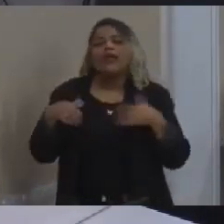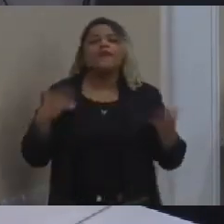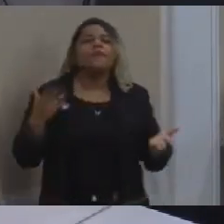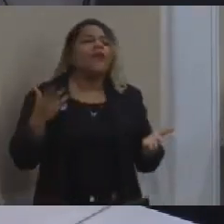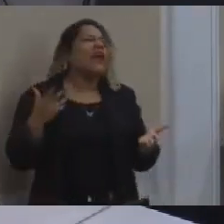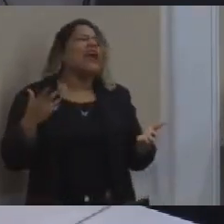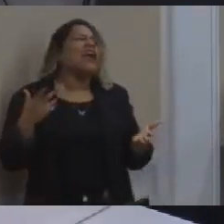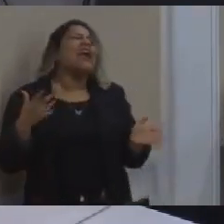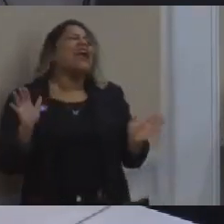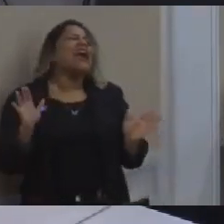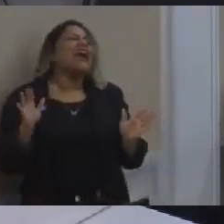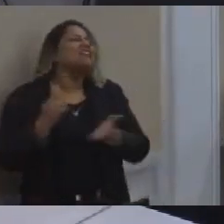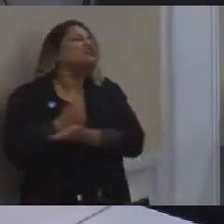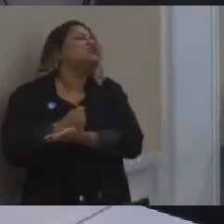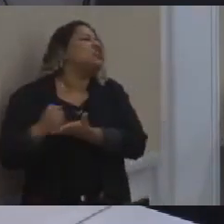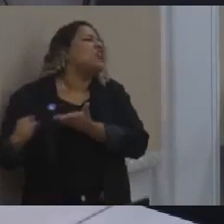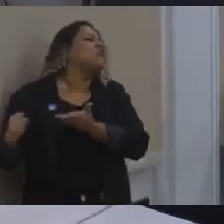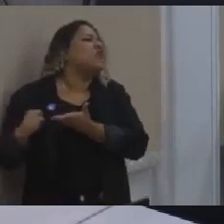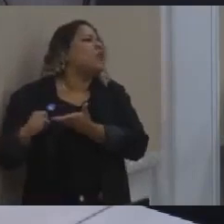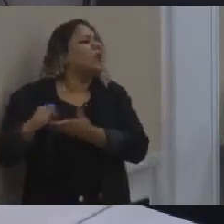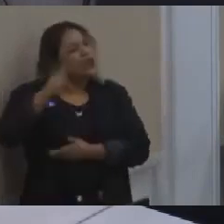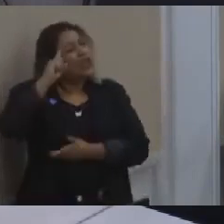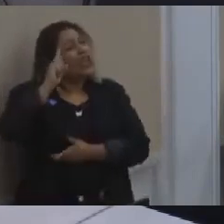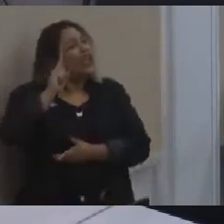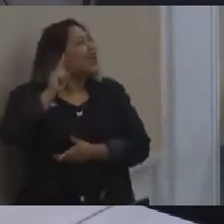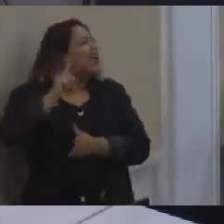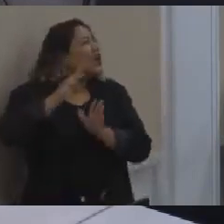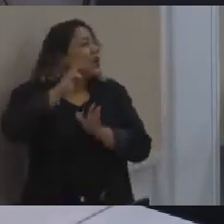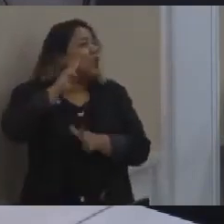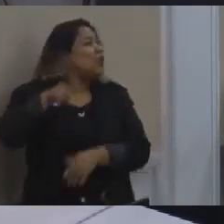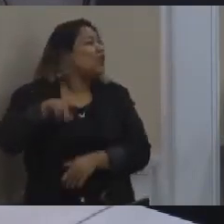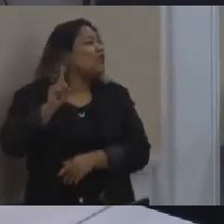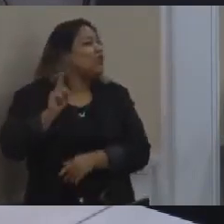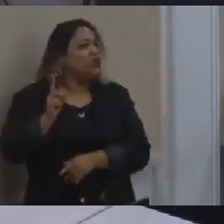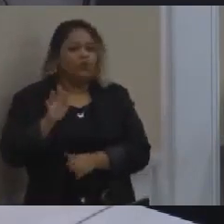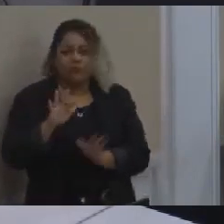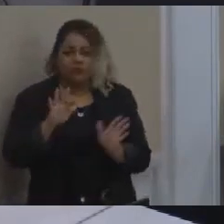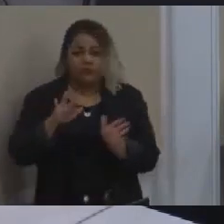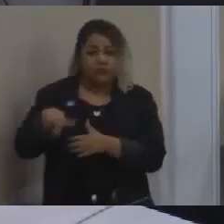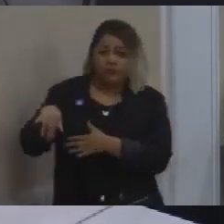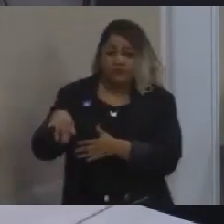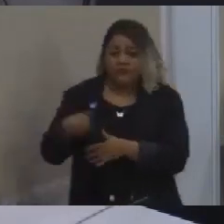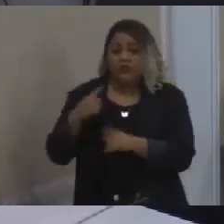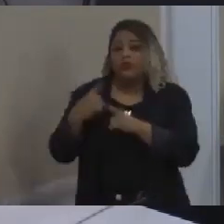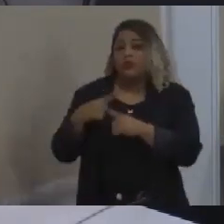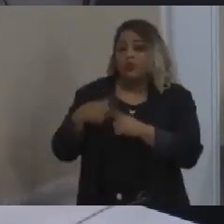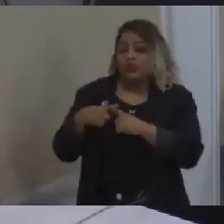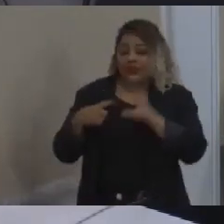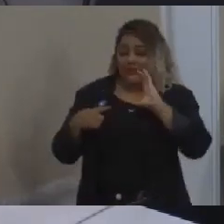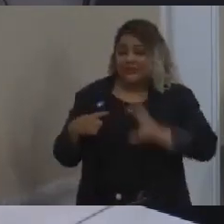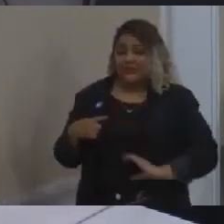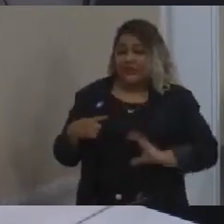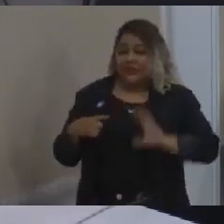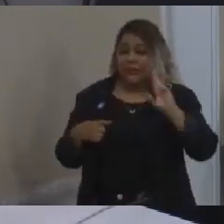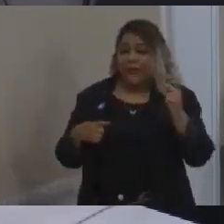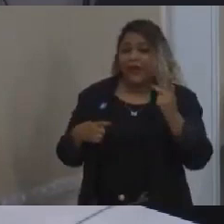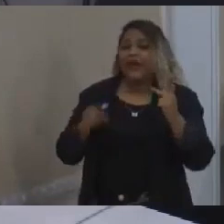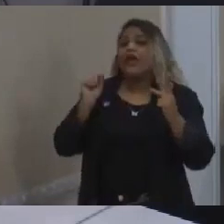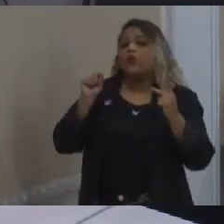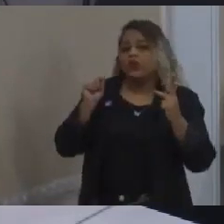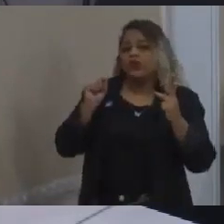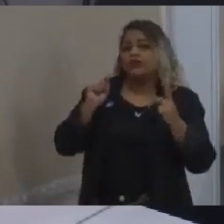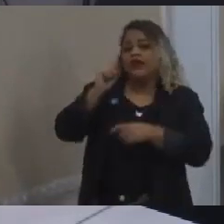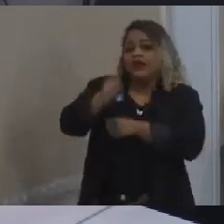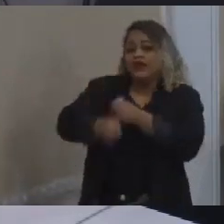batido. Porque o que mais pesa para o cidadão de Belo Horizonte, e é péssimo ouvir isso, é lá no meio do